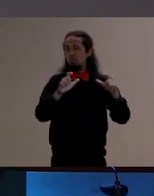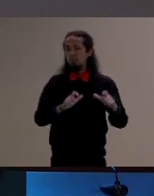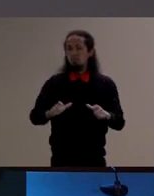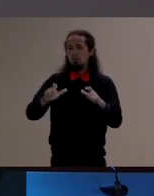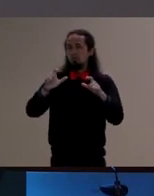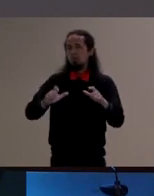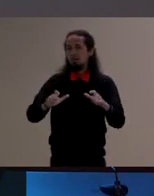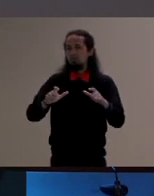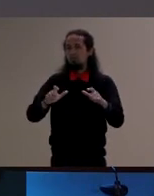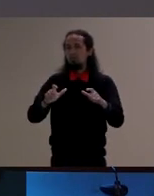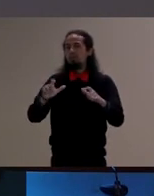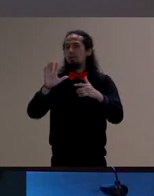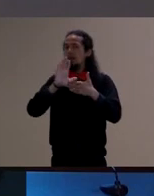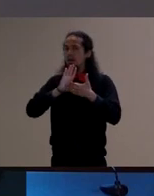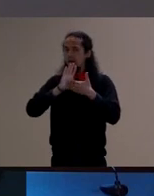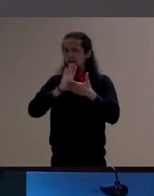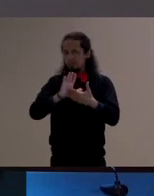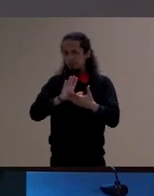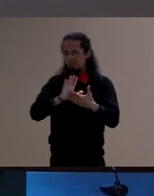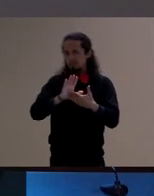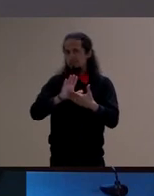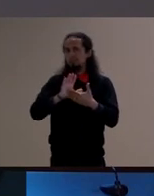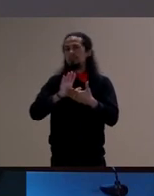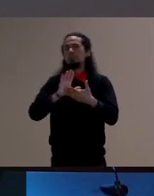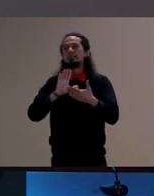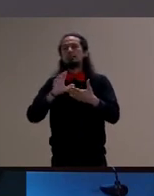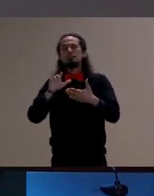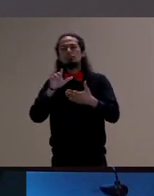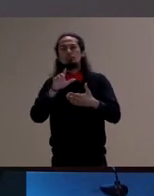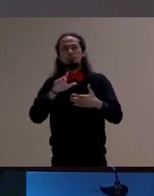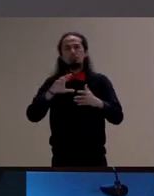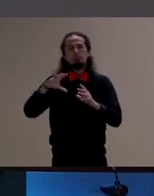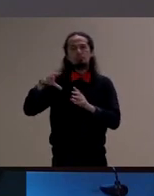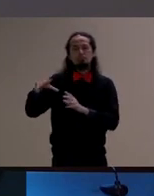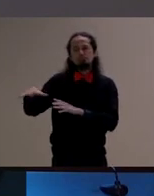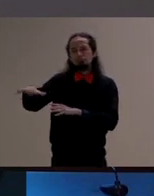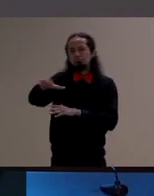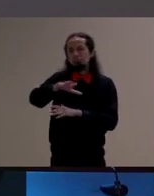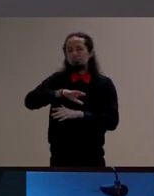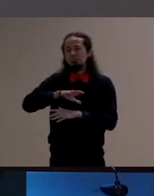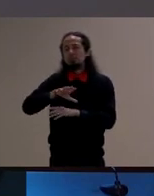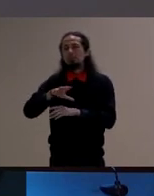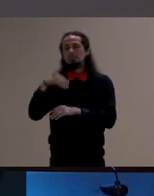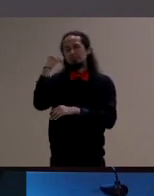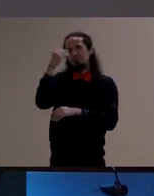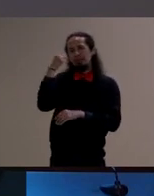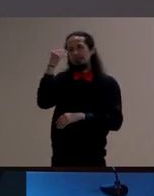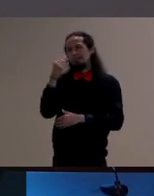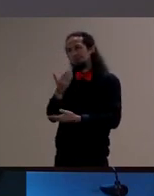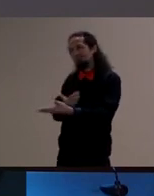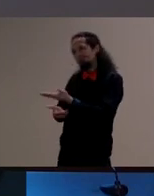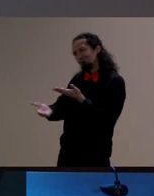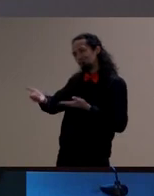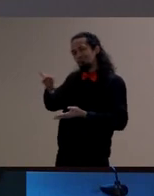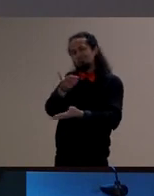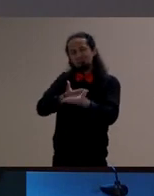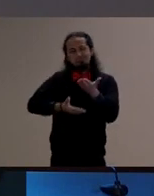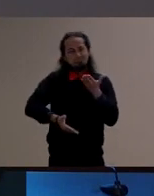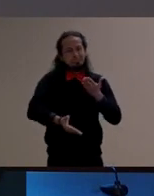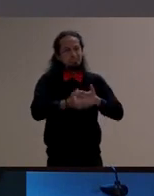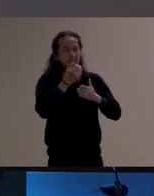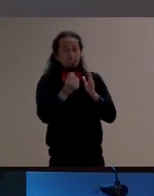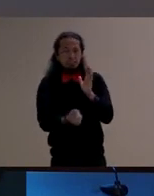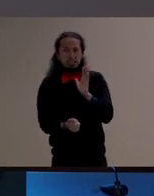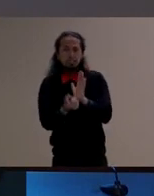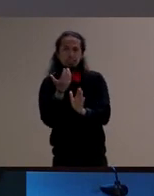de apresentação do mundo de compartilhamento de experiências criar esses espaços para que